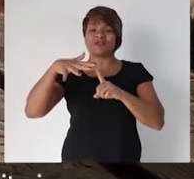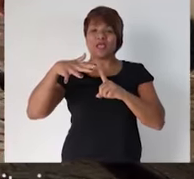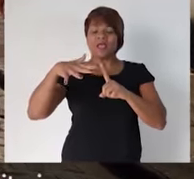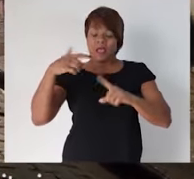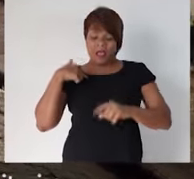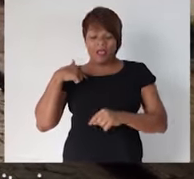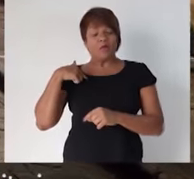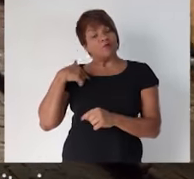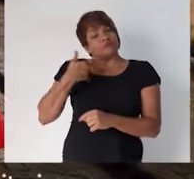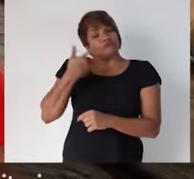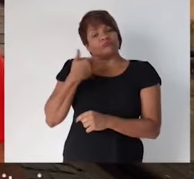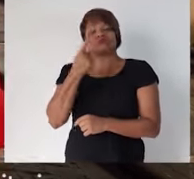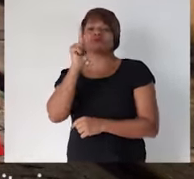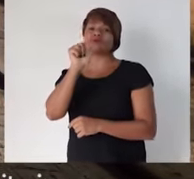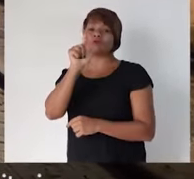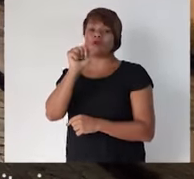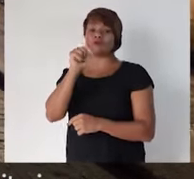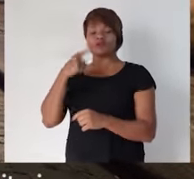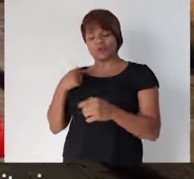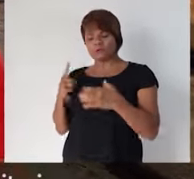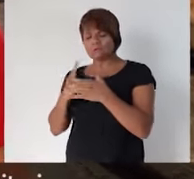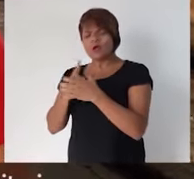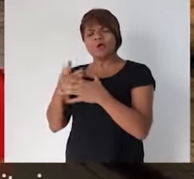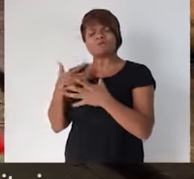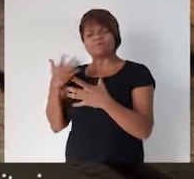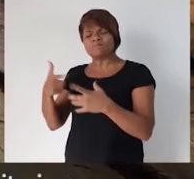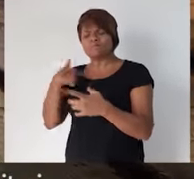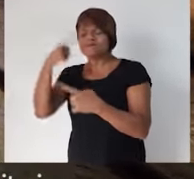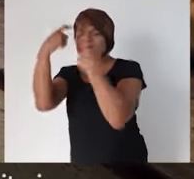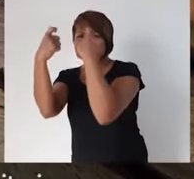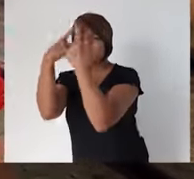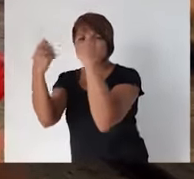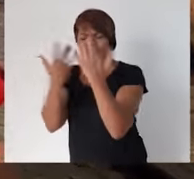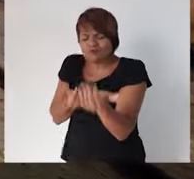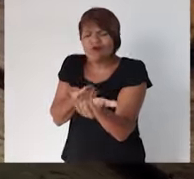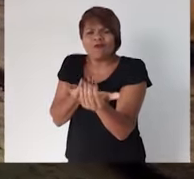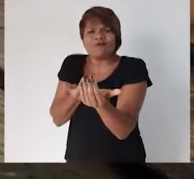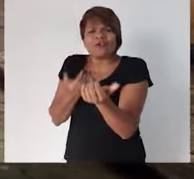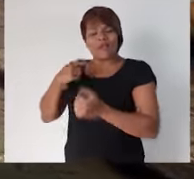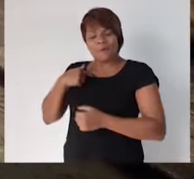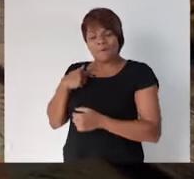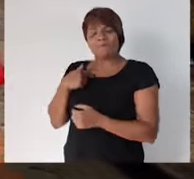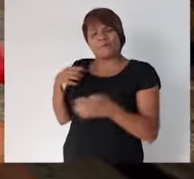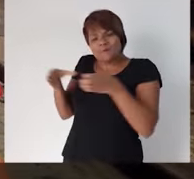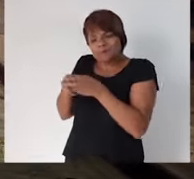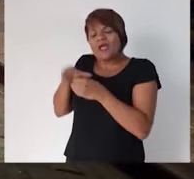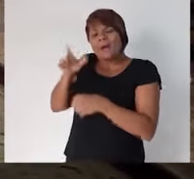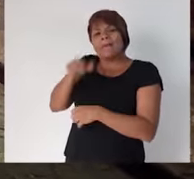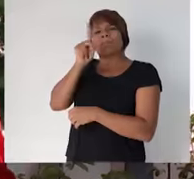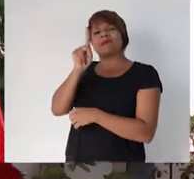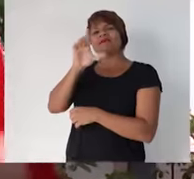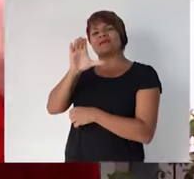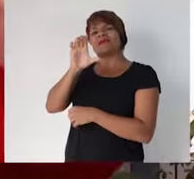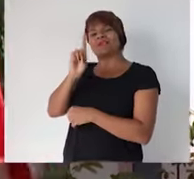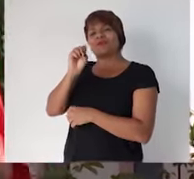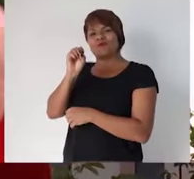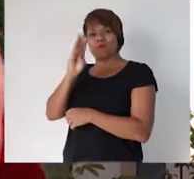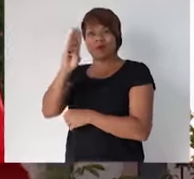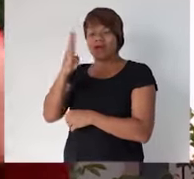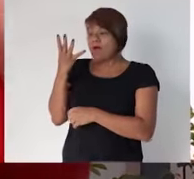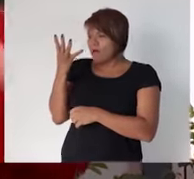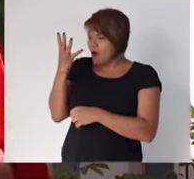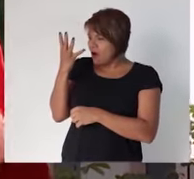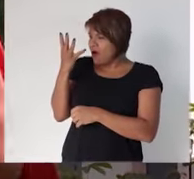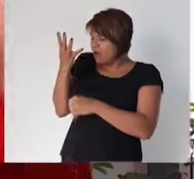Eu tenho 17 anos e sou de um partido com ideias muito jovens. O meu partido é o PCdoB. O PCdoB